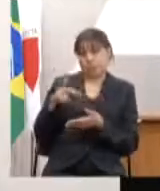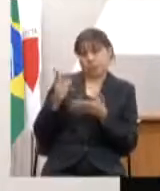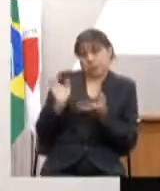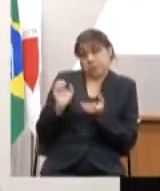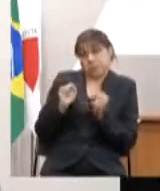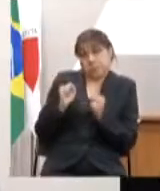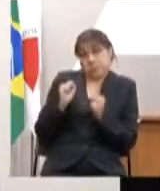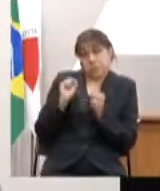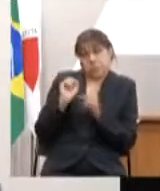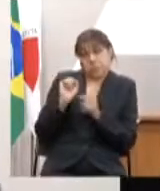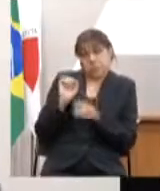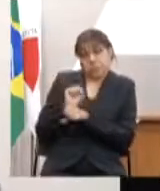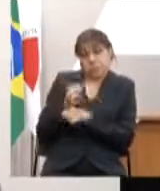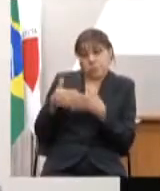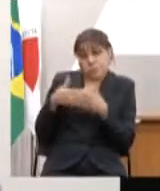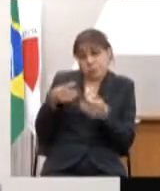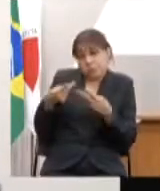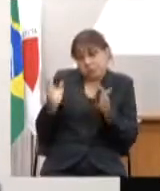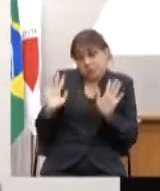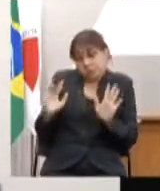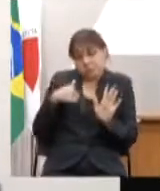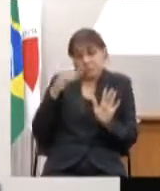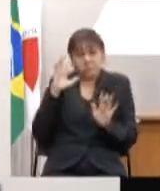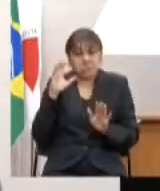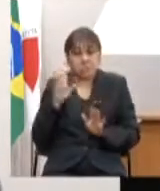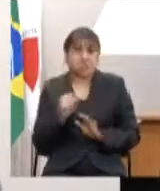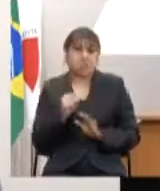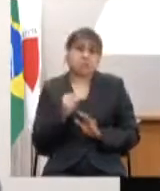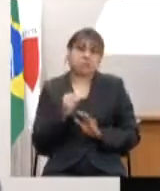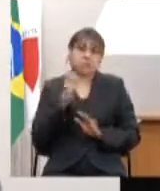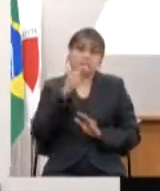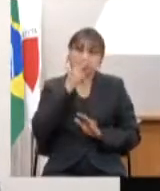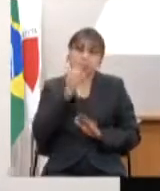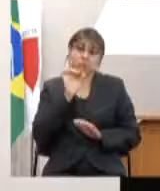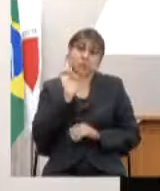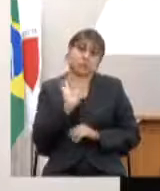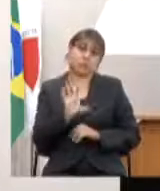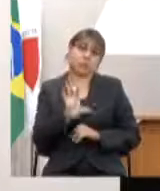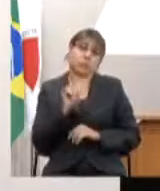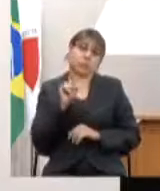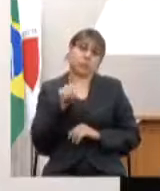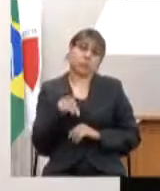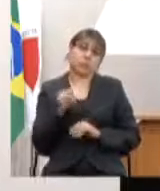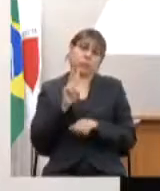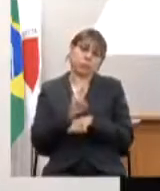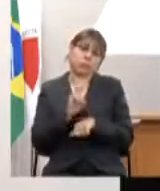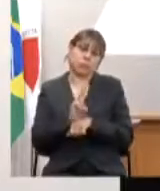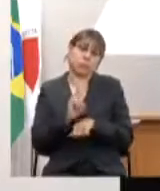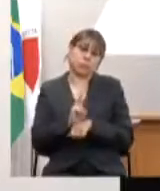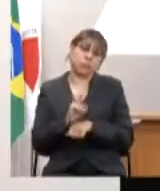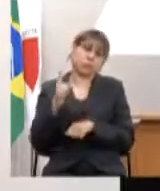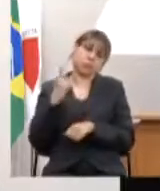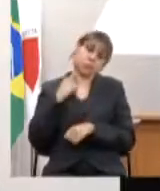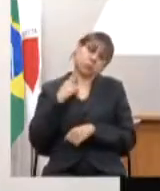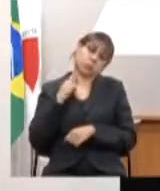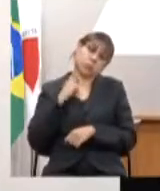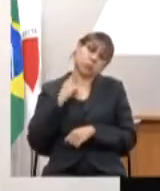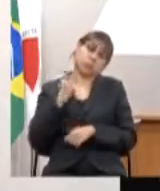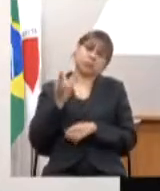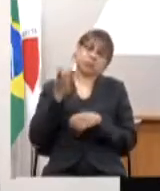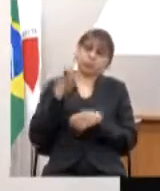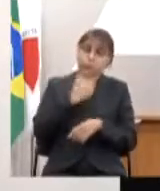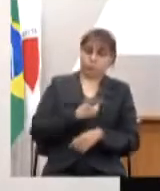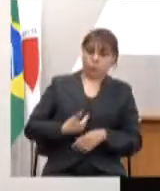eu acredito que seria uma medida preventiva que o governo de Minas já pudesse ir